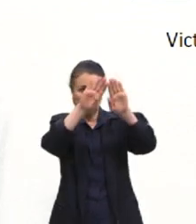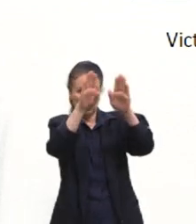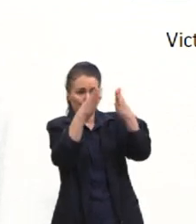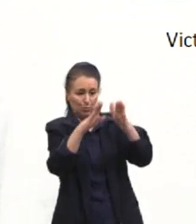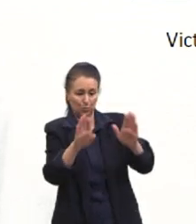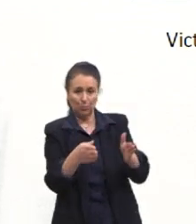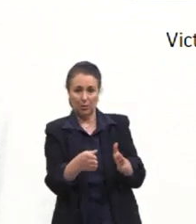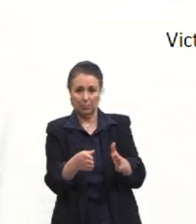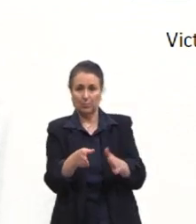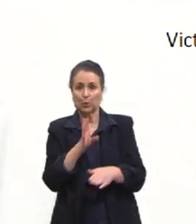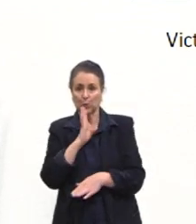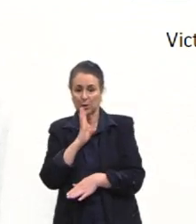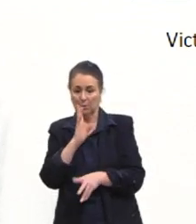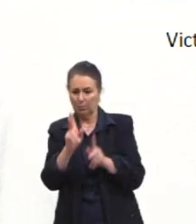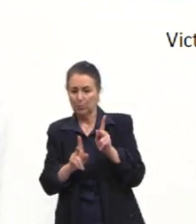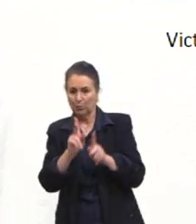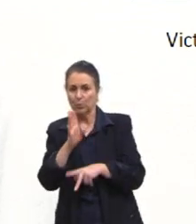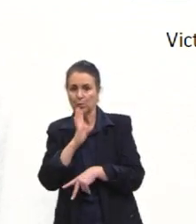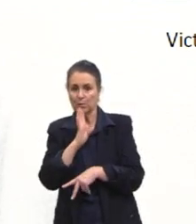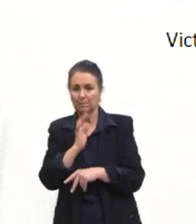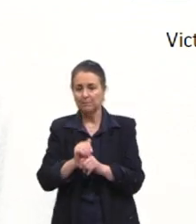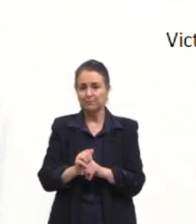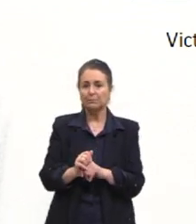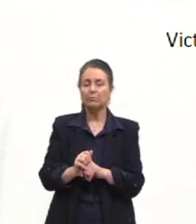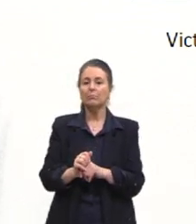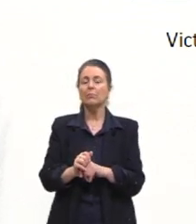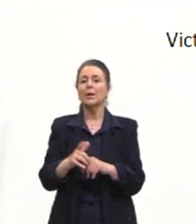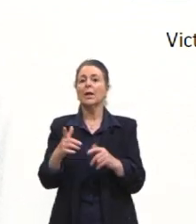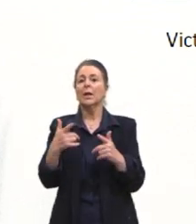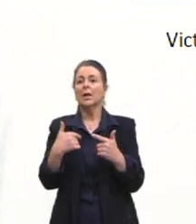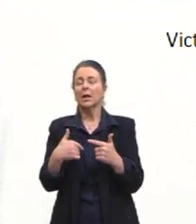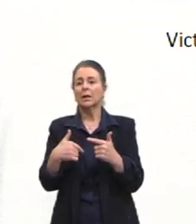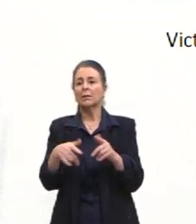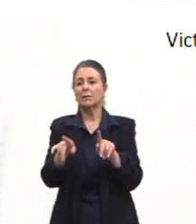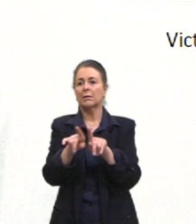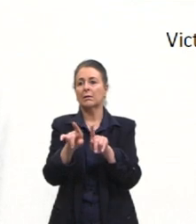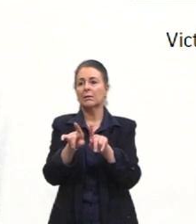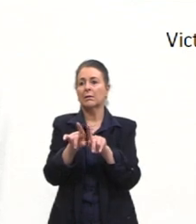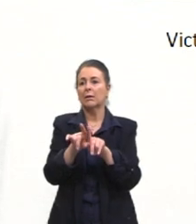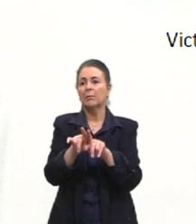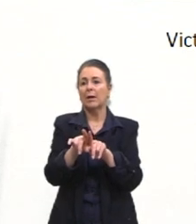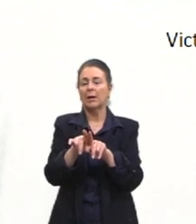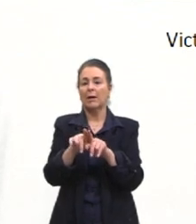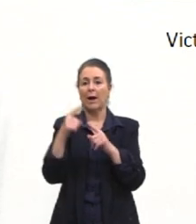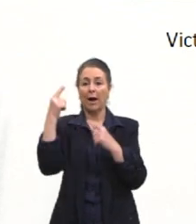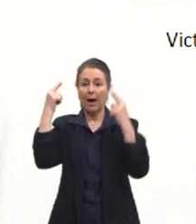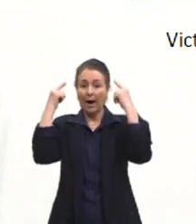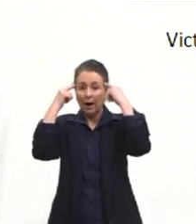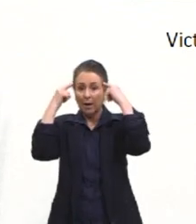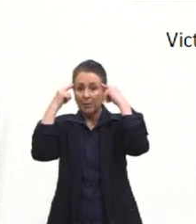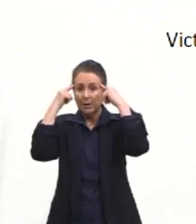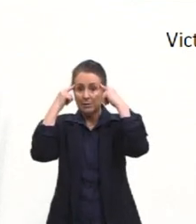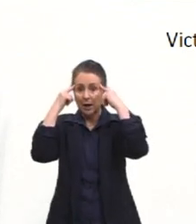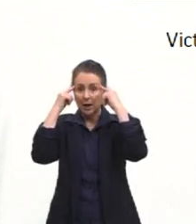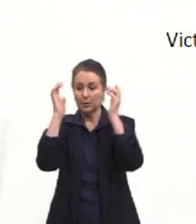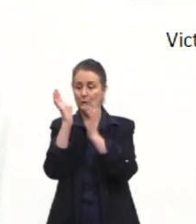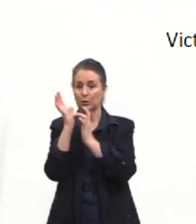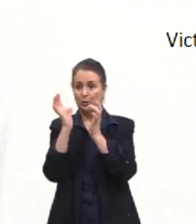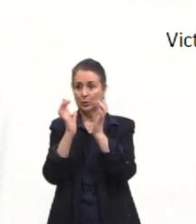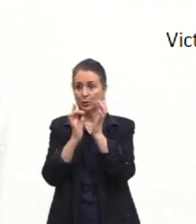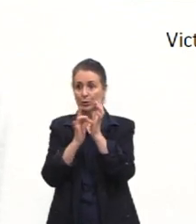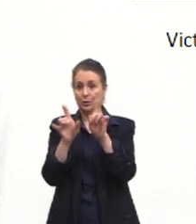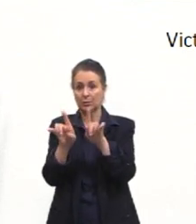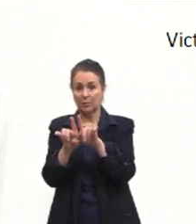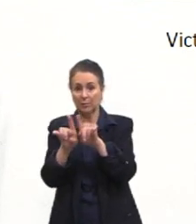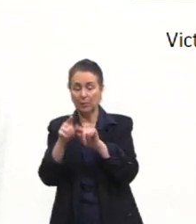popular. A obra que eu trago aqui para vocês é a Cabeça de Cristo, de 1920, que foi